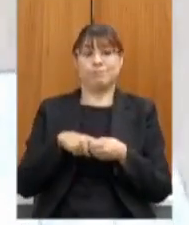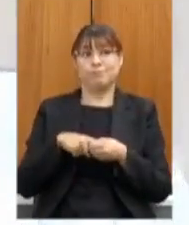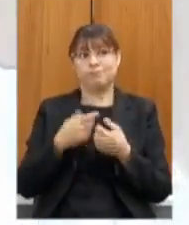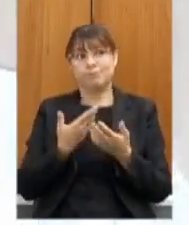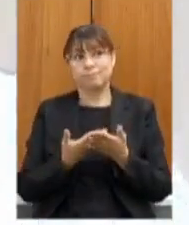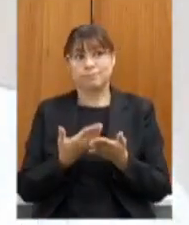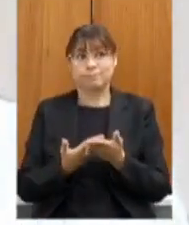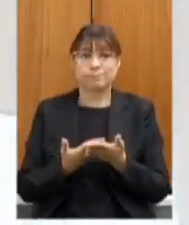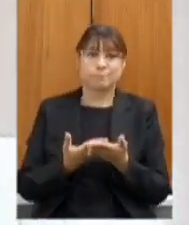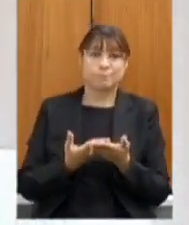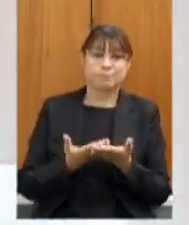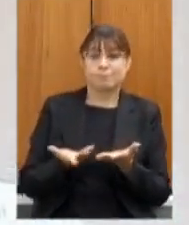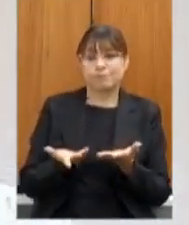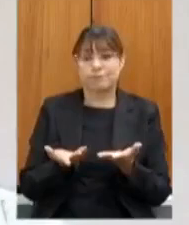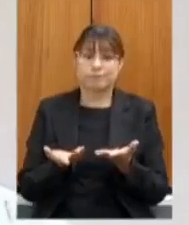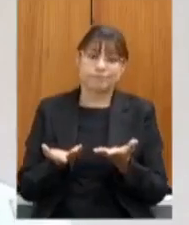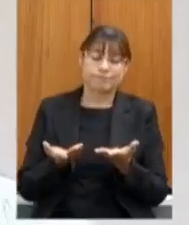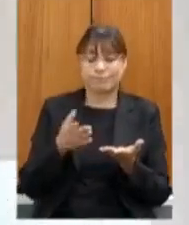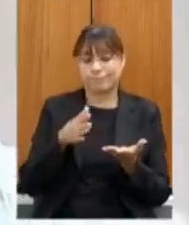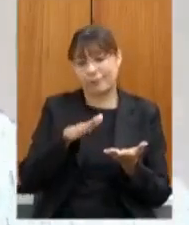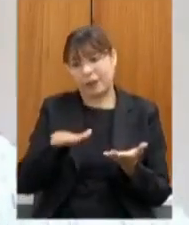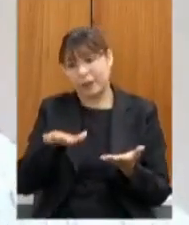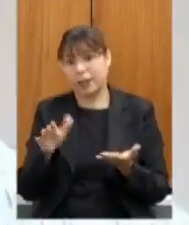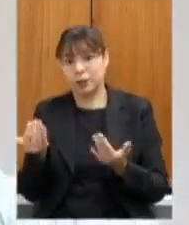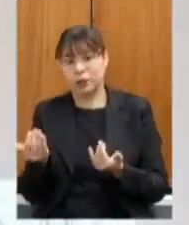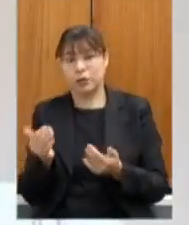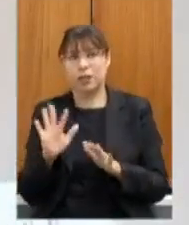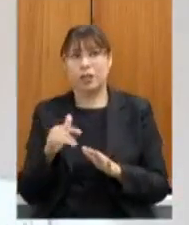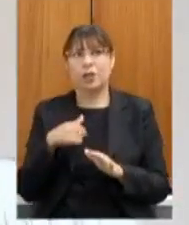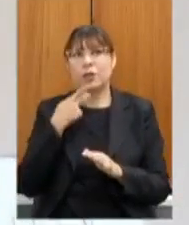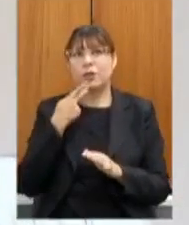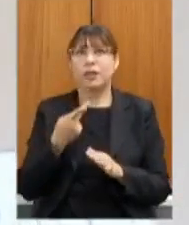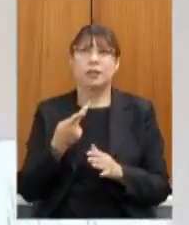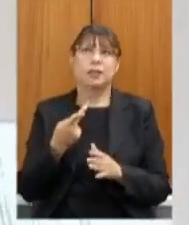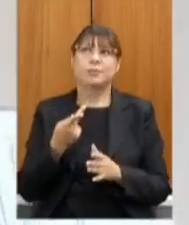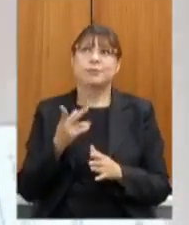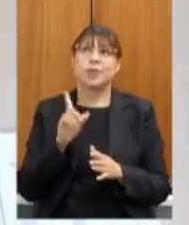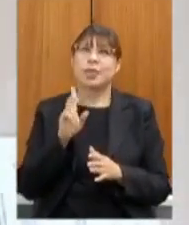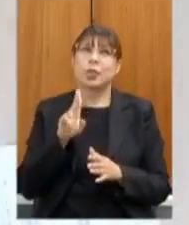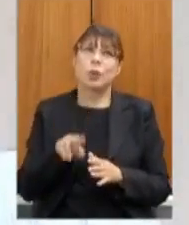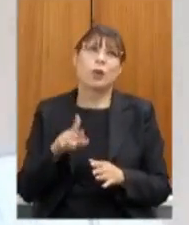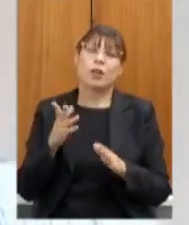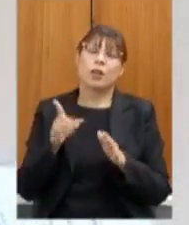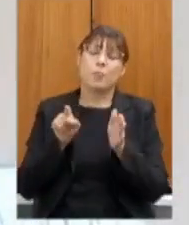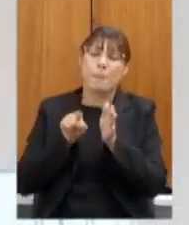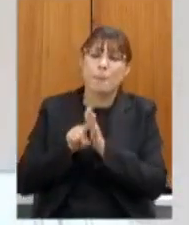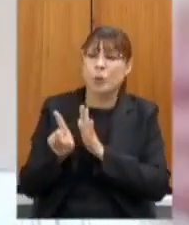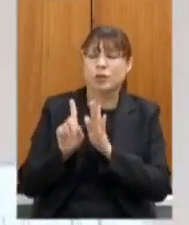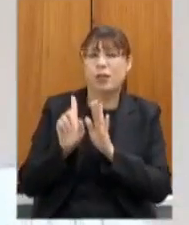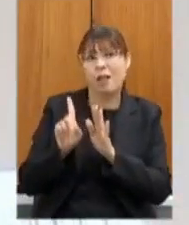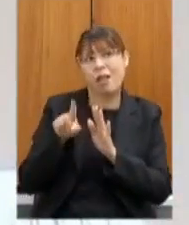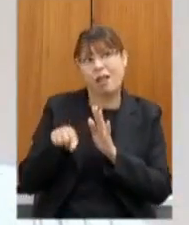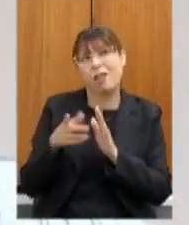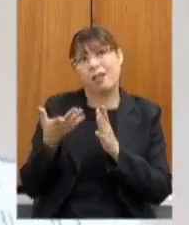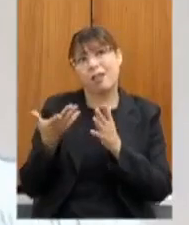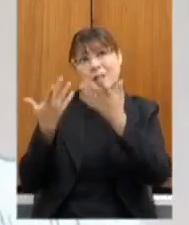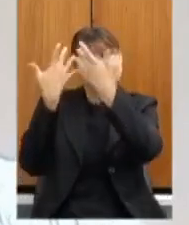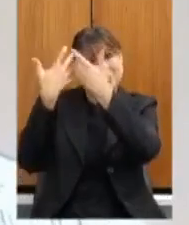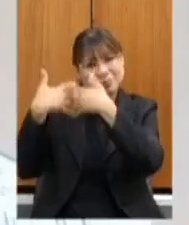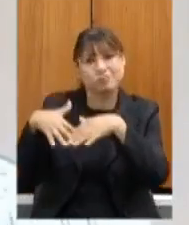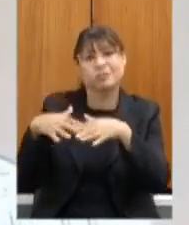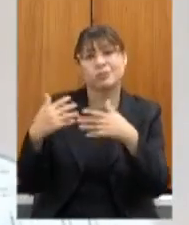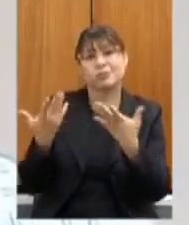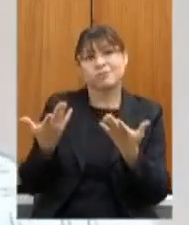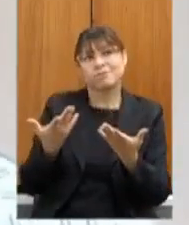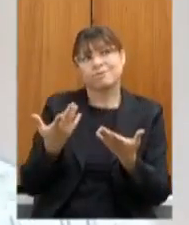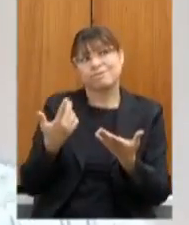e crianças não estou nem colocando como uma pergunta mas é uma reflexão que eu estou fazendo